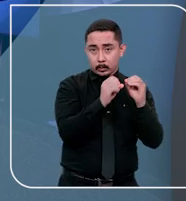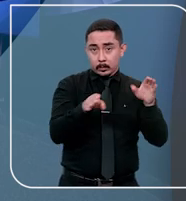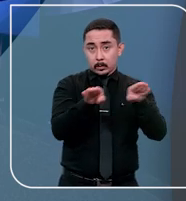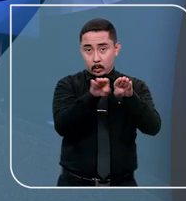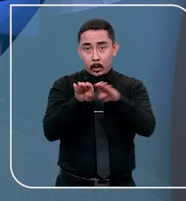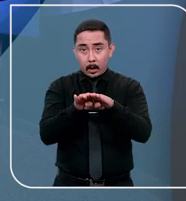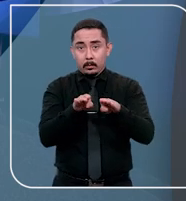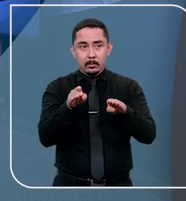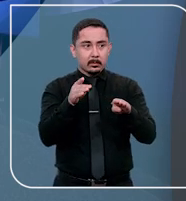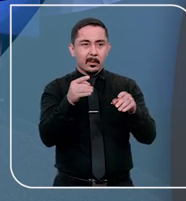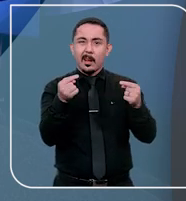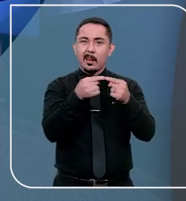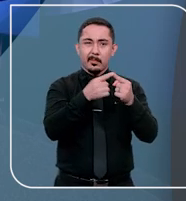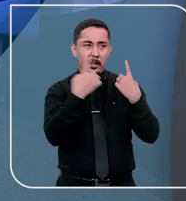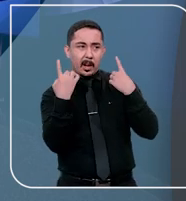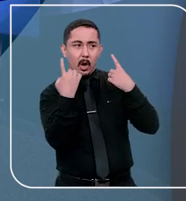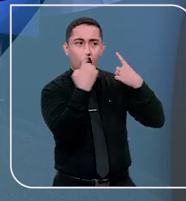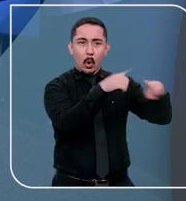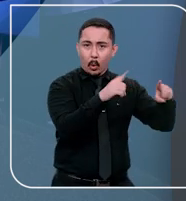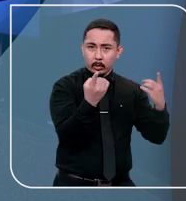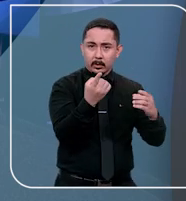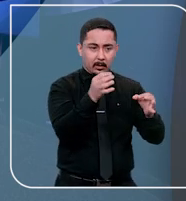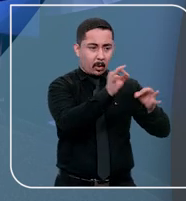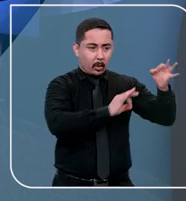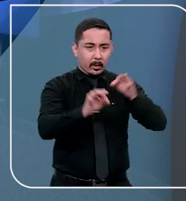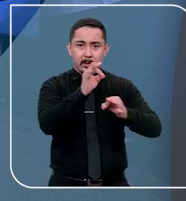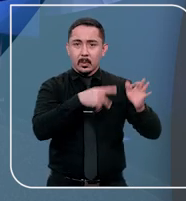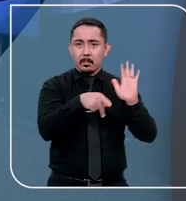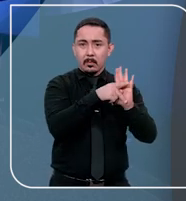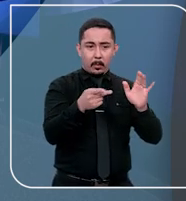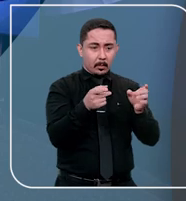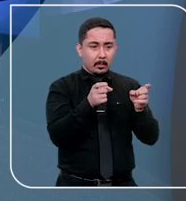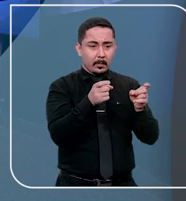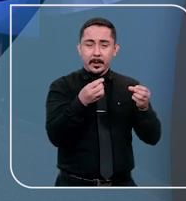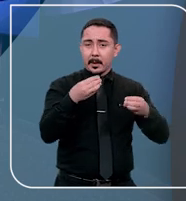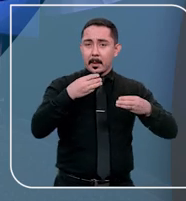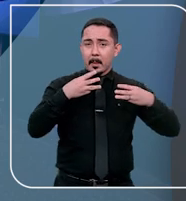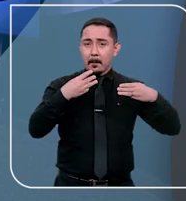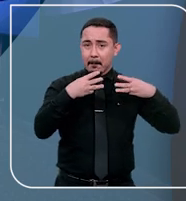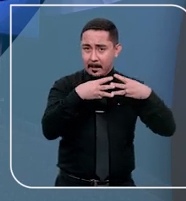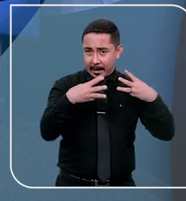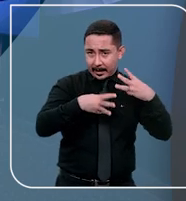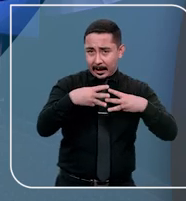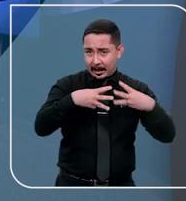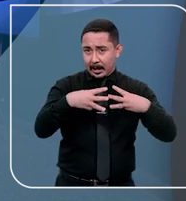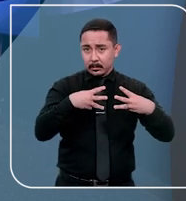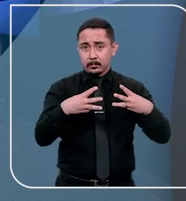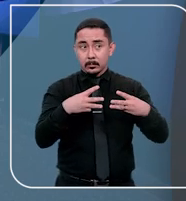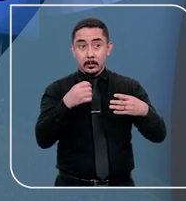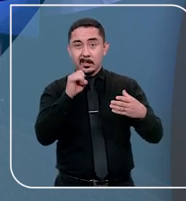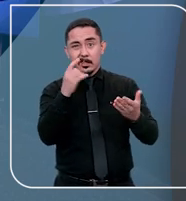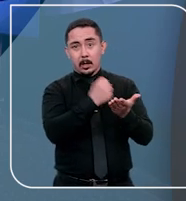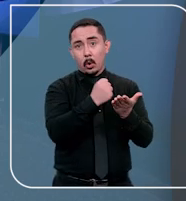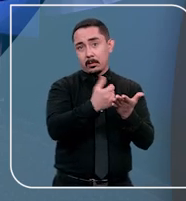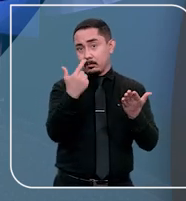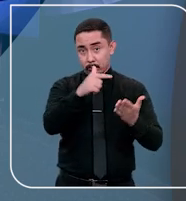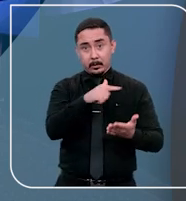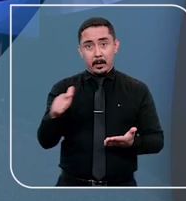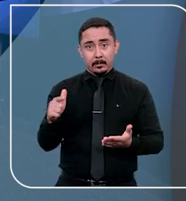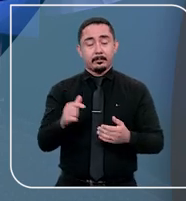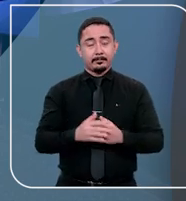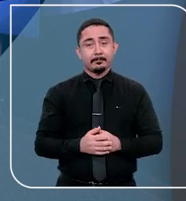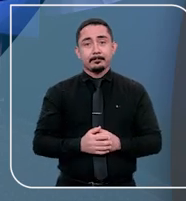não configura atividade predatória ou ofensa à organização do comércio se não houver violação dos